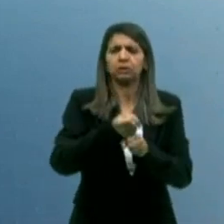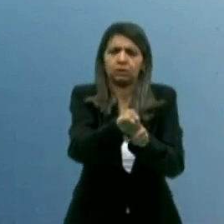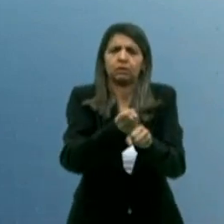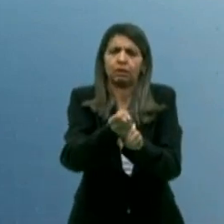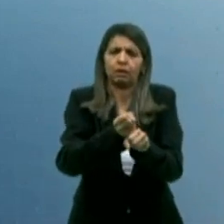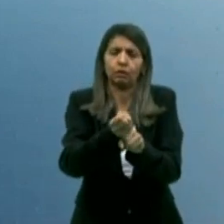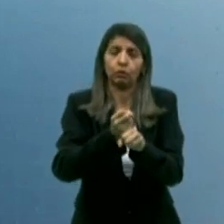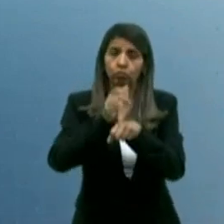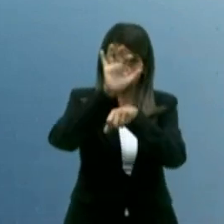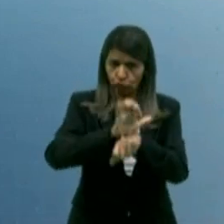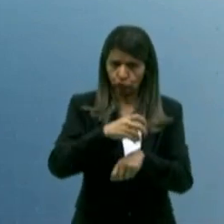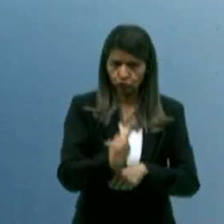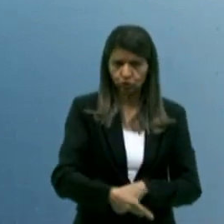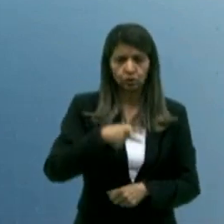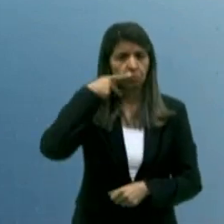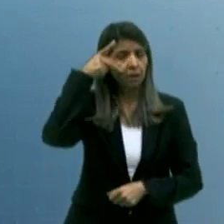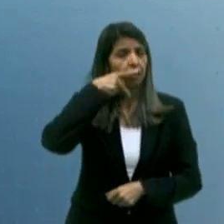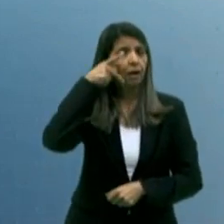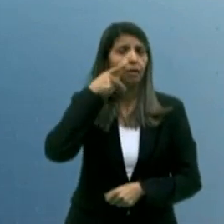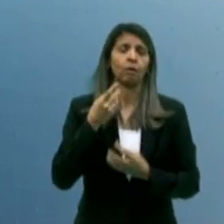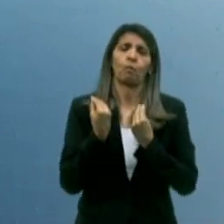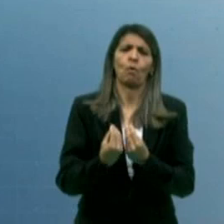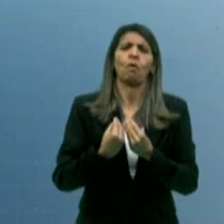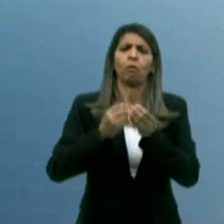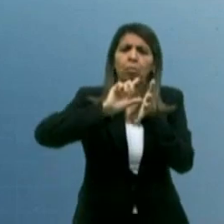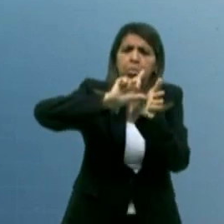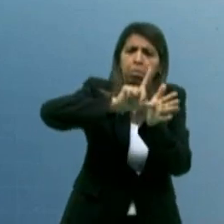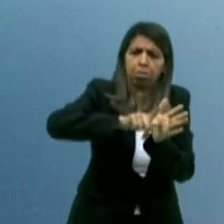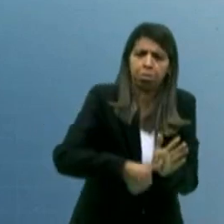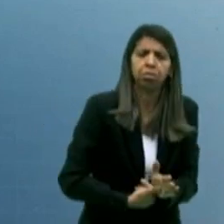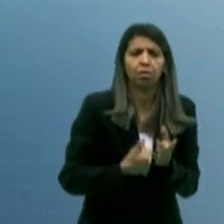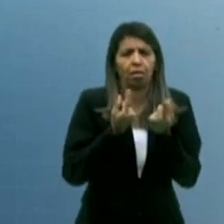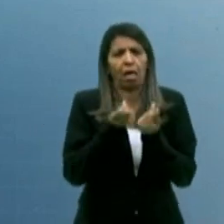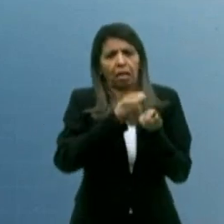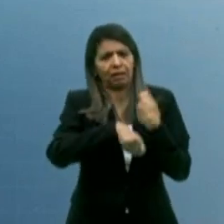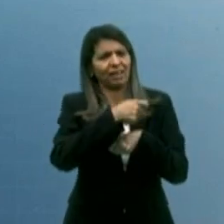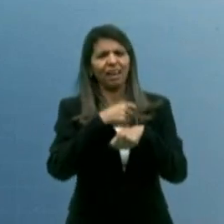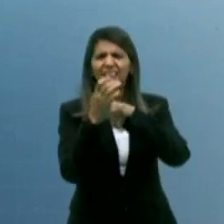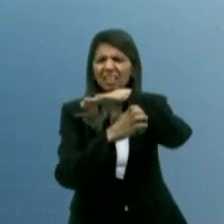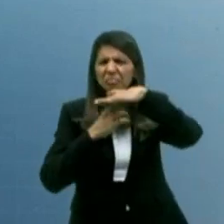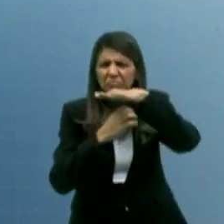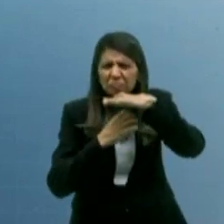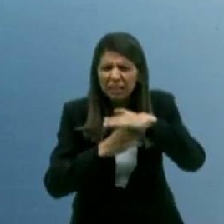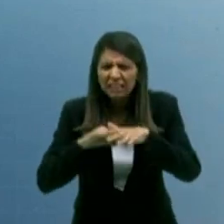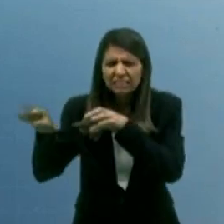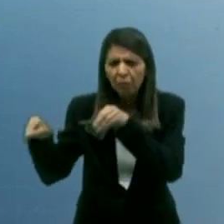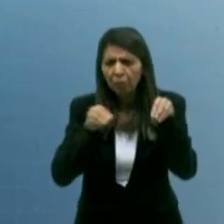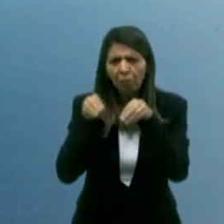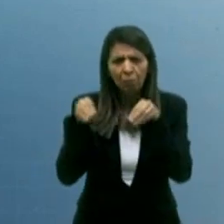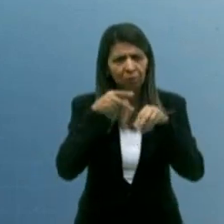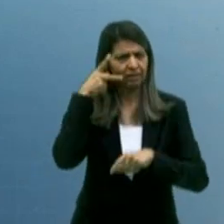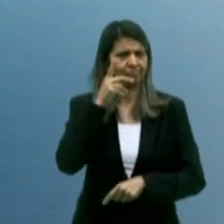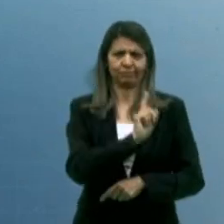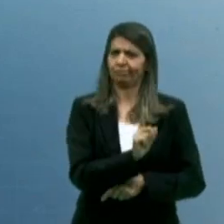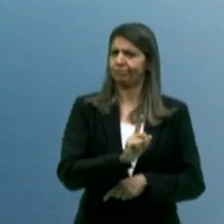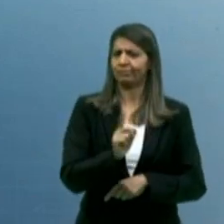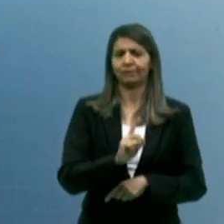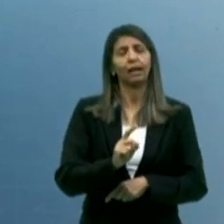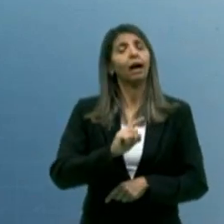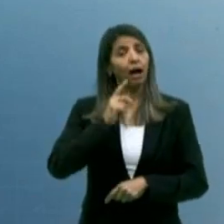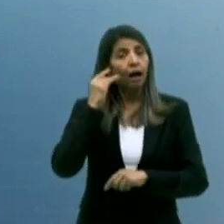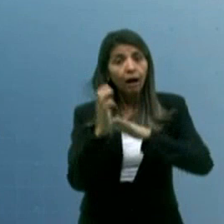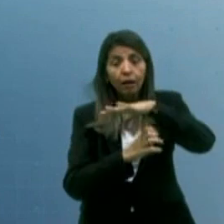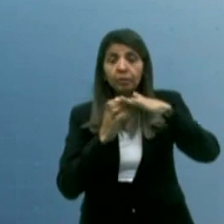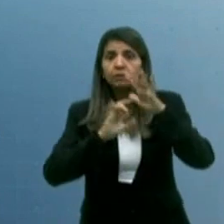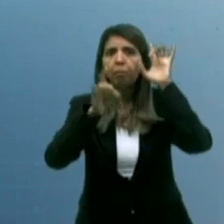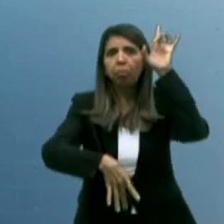Estado, acumula um dos maiores atrasos econômicos. As empresas não estão chegando, não, João. As empresas estão deixando, por culpa da sua